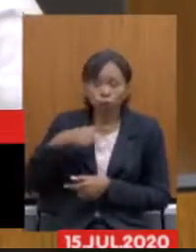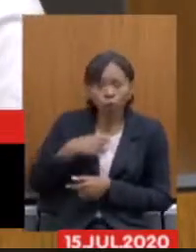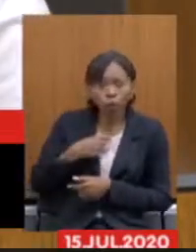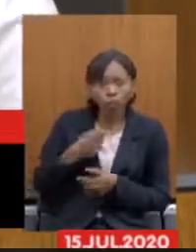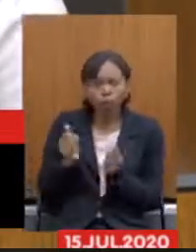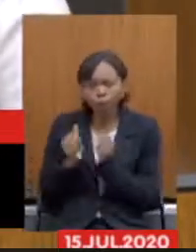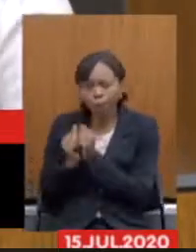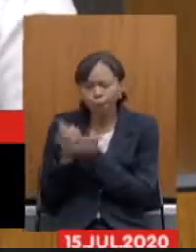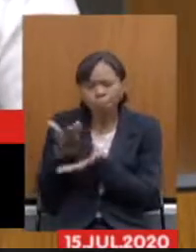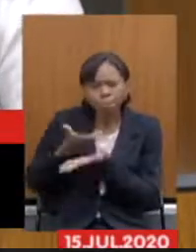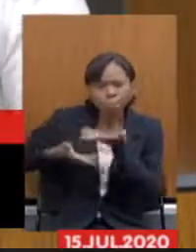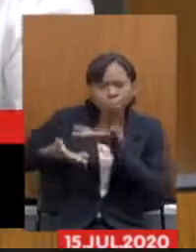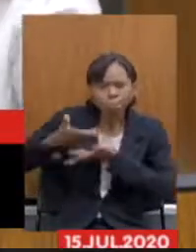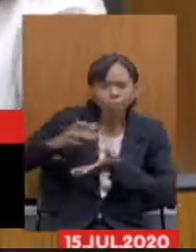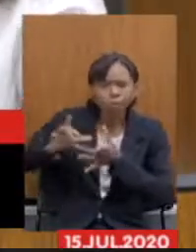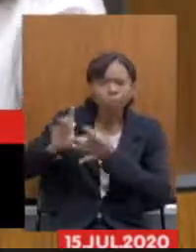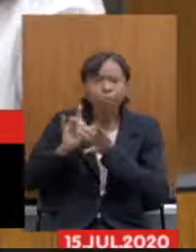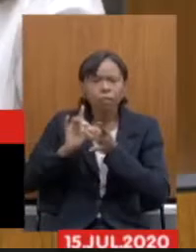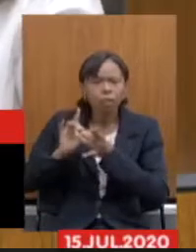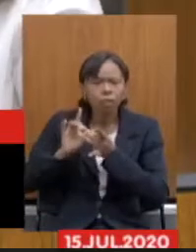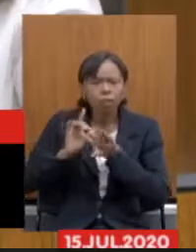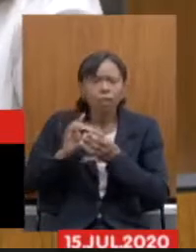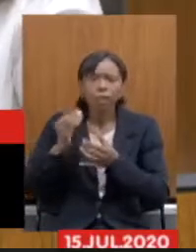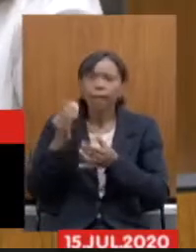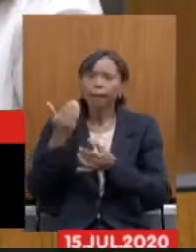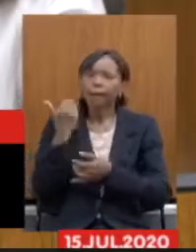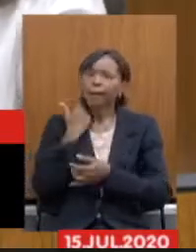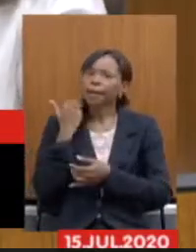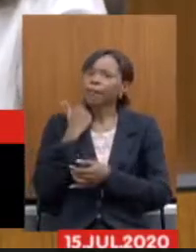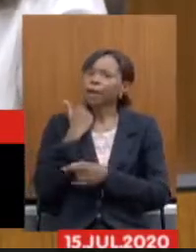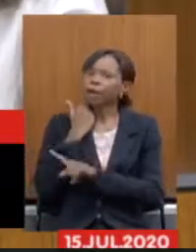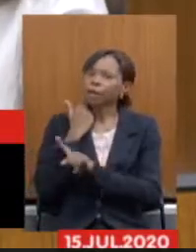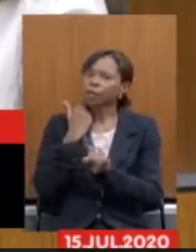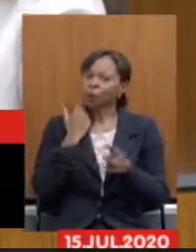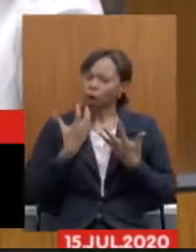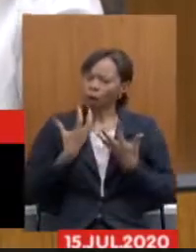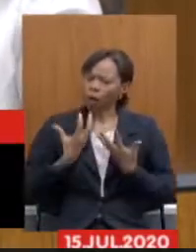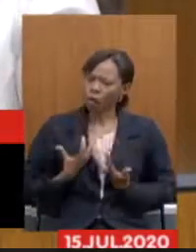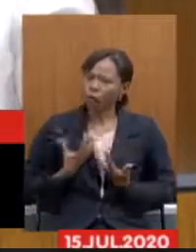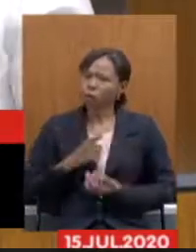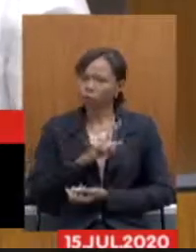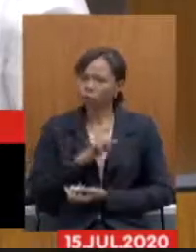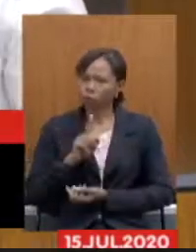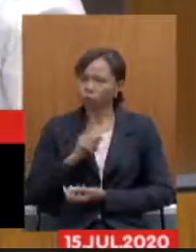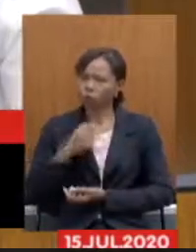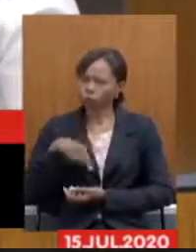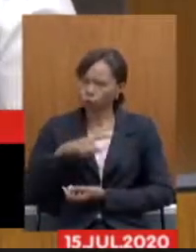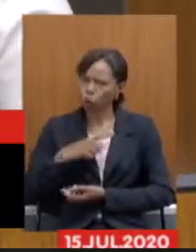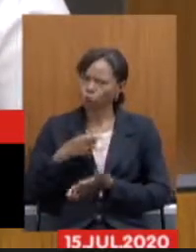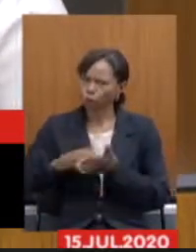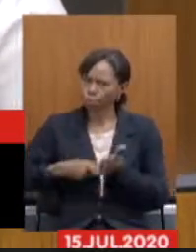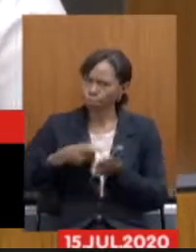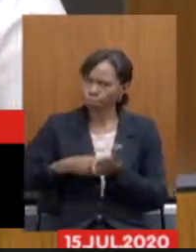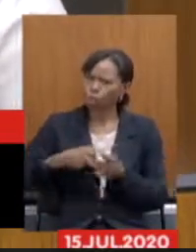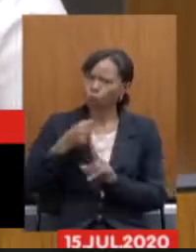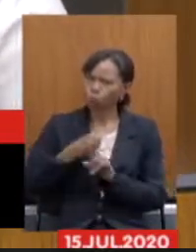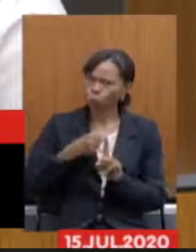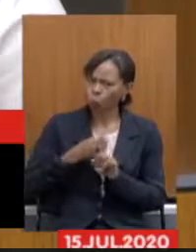e não vamos cansar viu deputada Beatriz não vamos cansar de fazer essa luta de